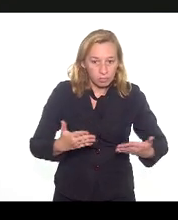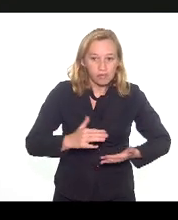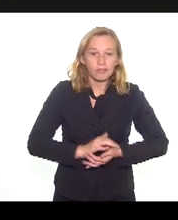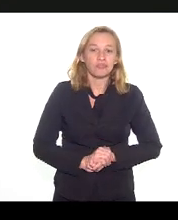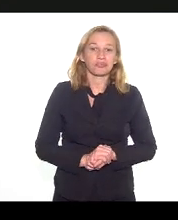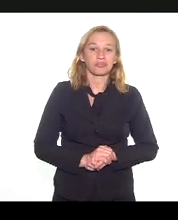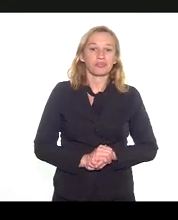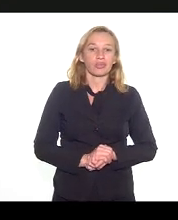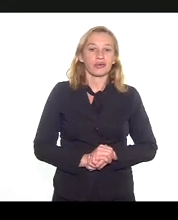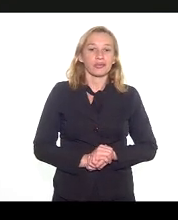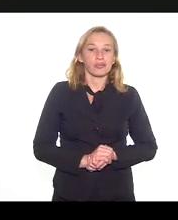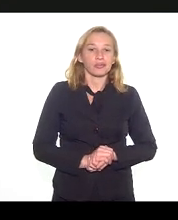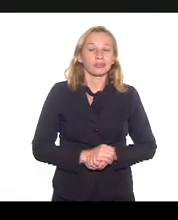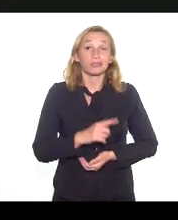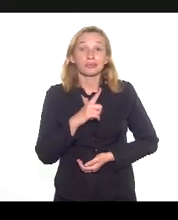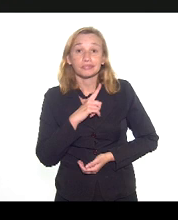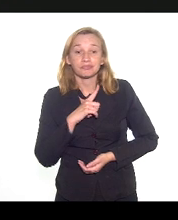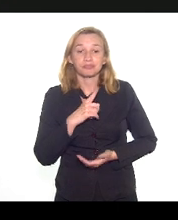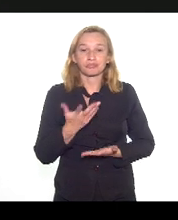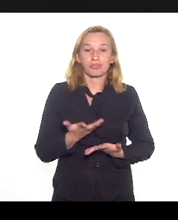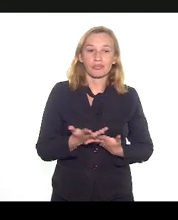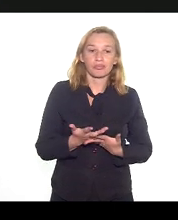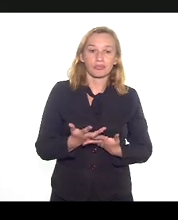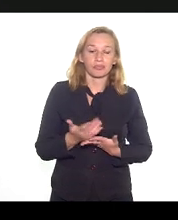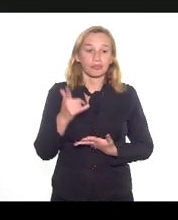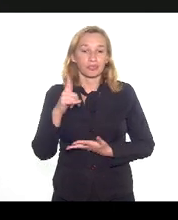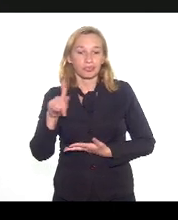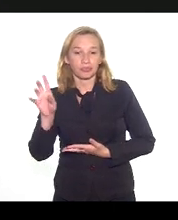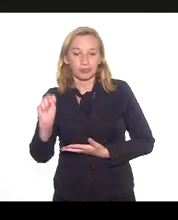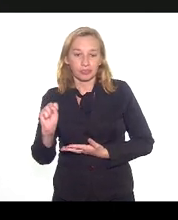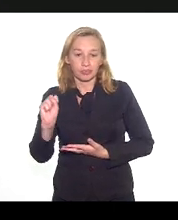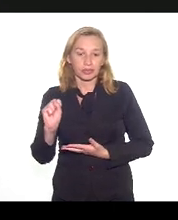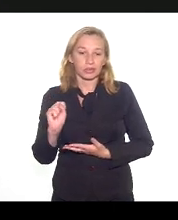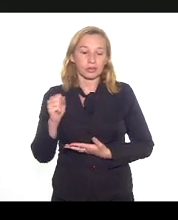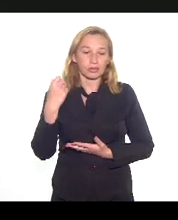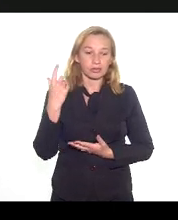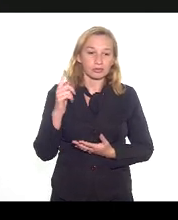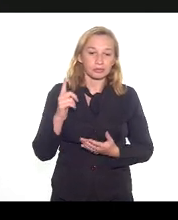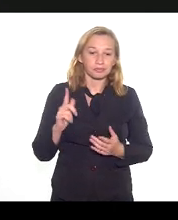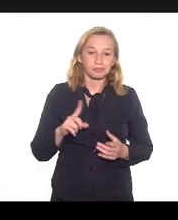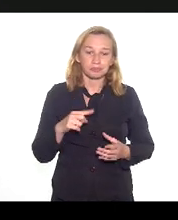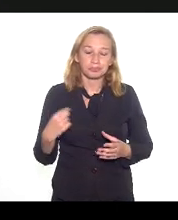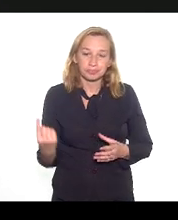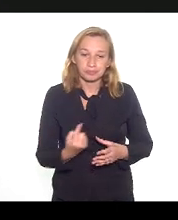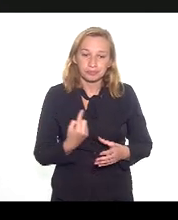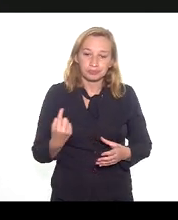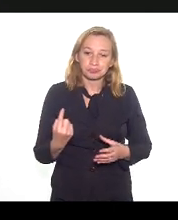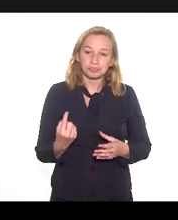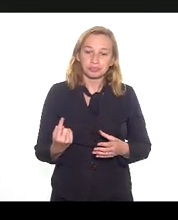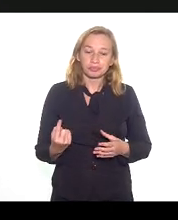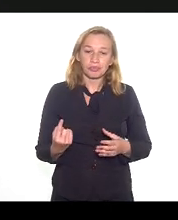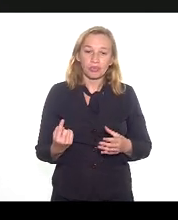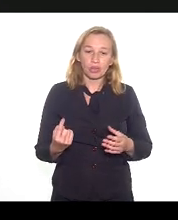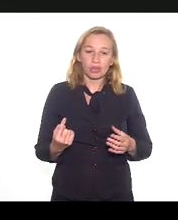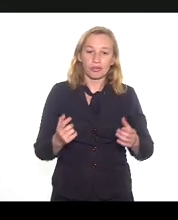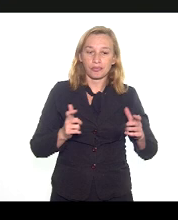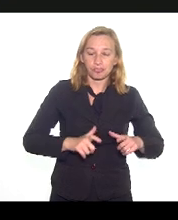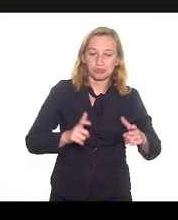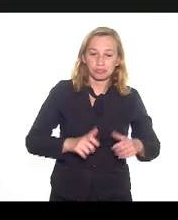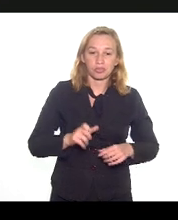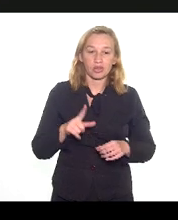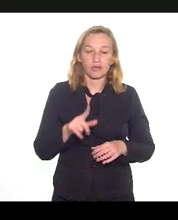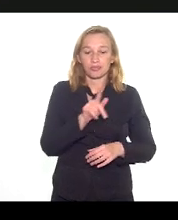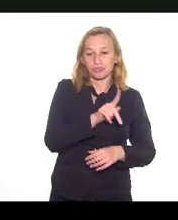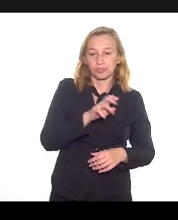se haja, haja essa vinda do gás de alto marco para a terra, mas não é também a posição do IBP, o